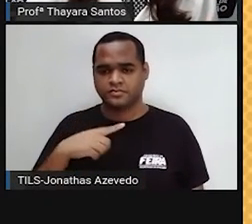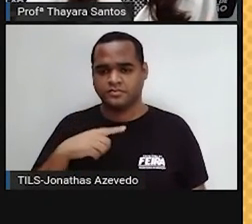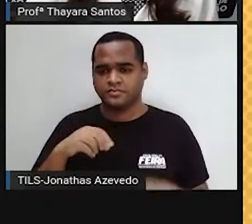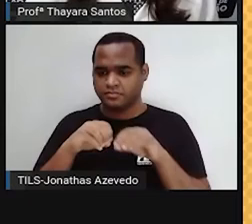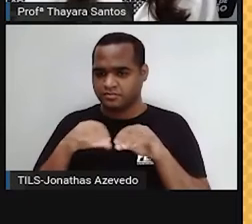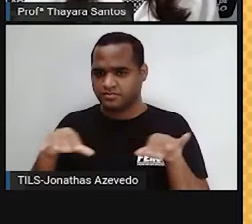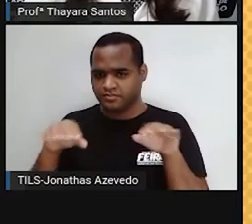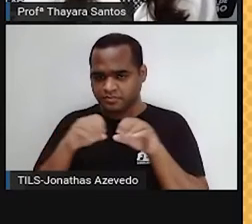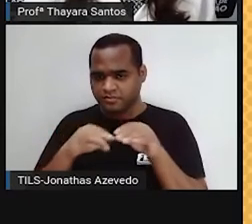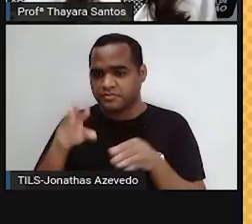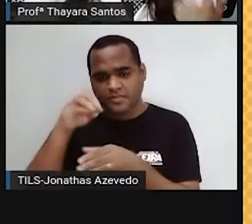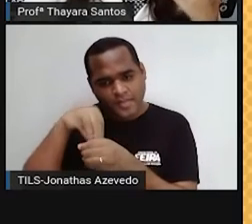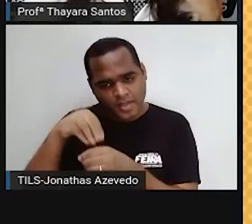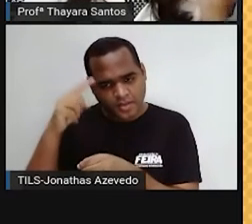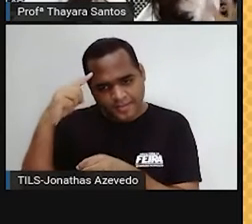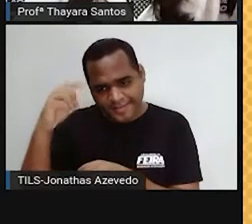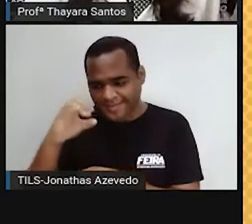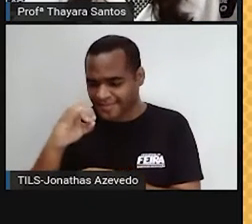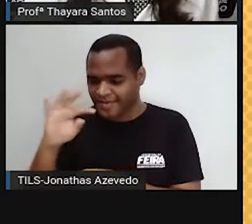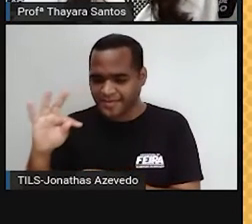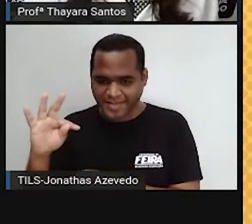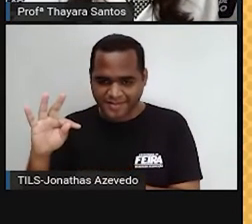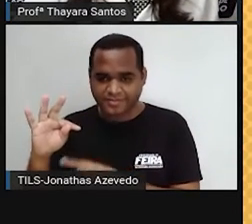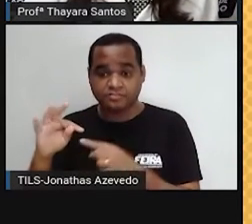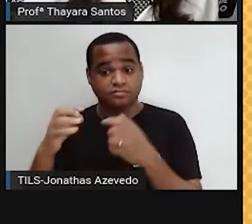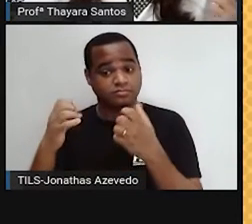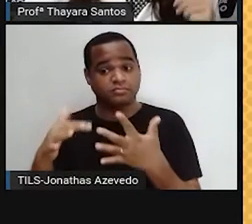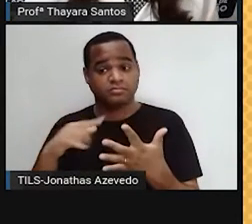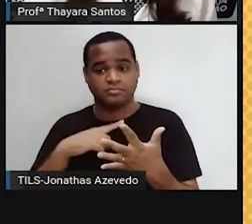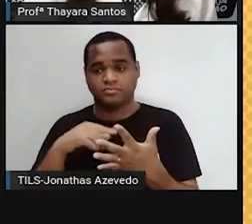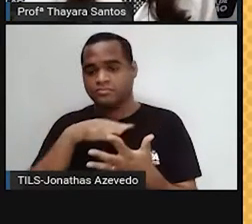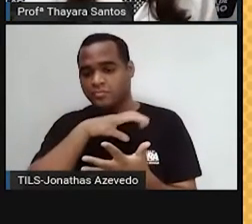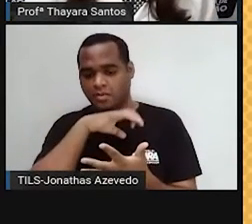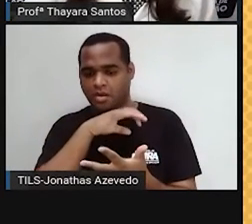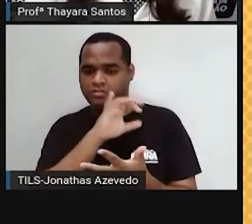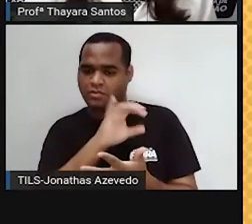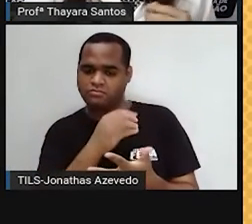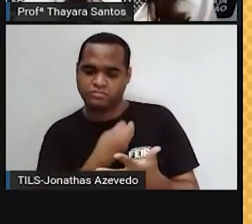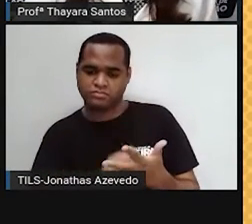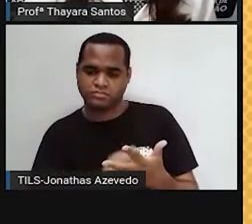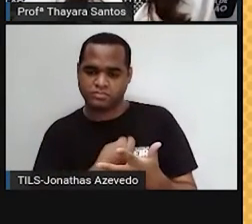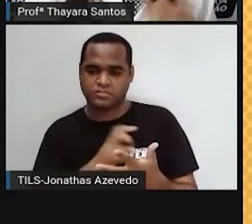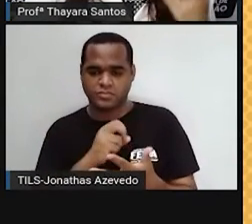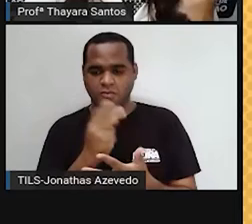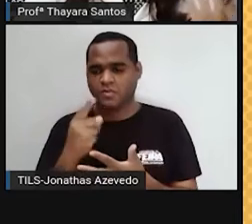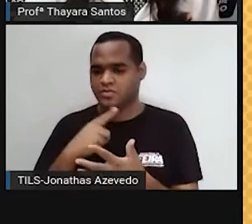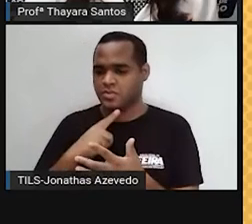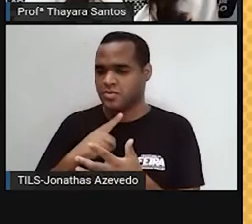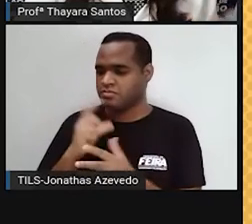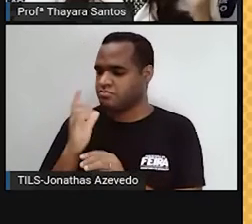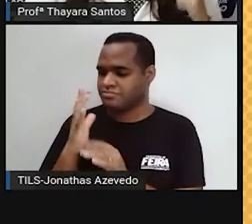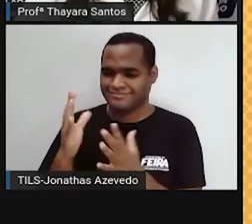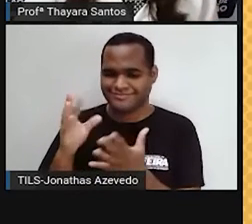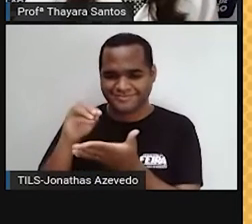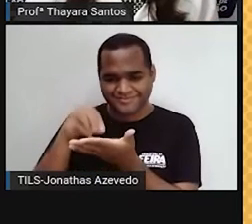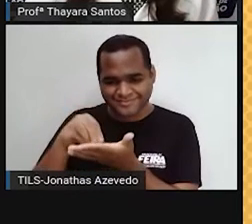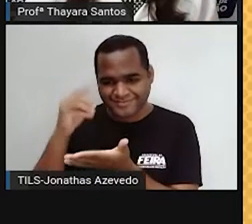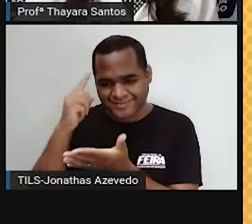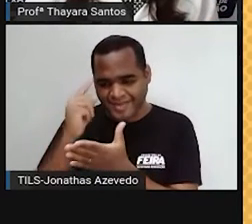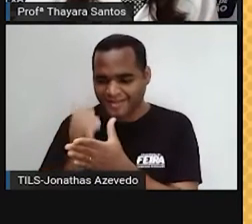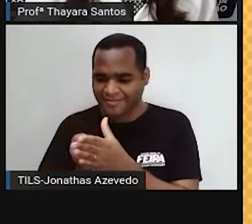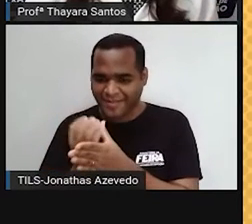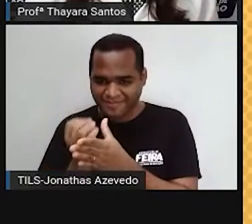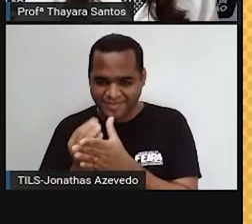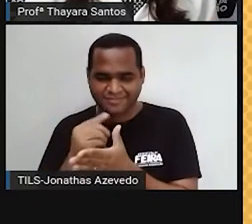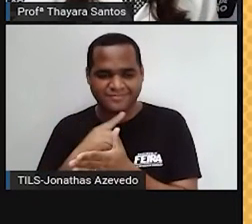citoplasma, que só existem na célula eucariótica animal, e tem outras que só existem na célula eucariótica vegetal. Vamos lá falar